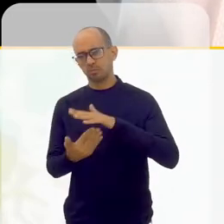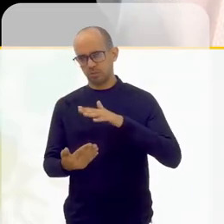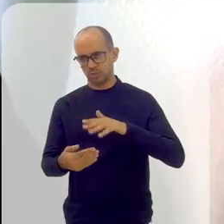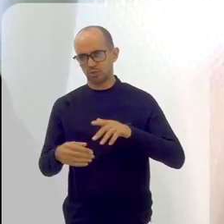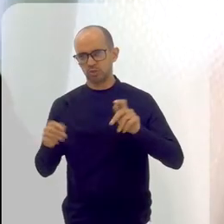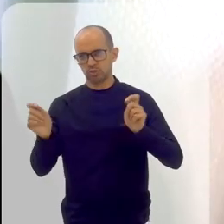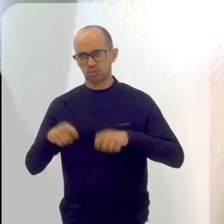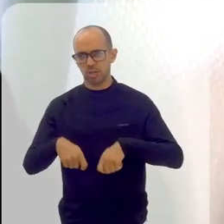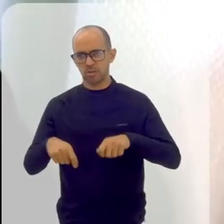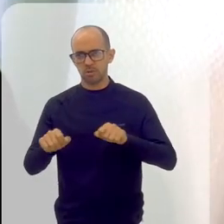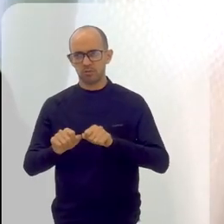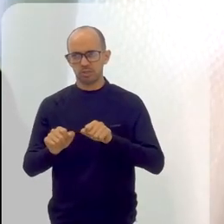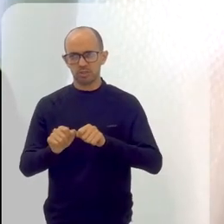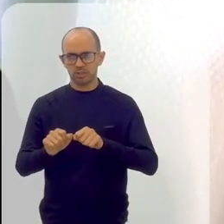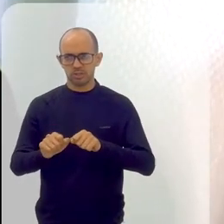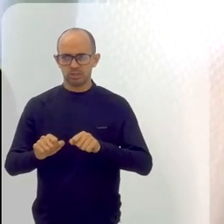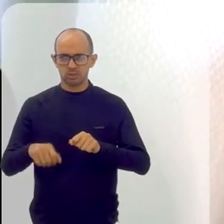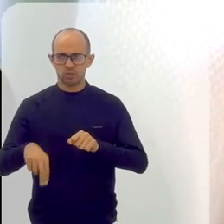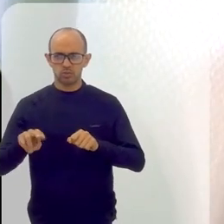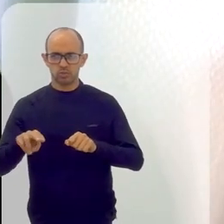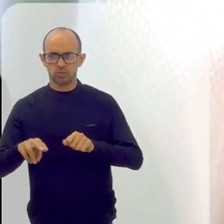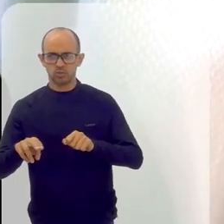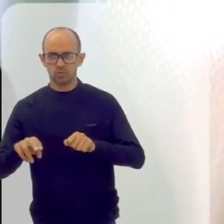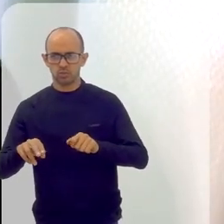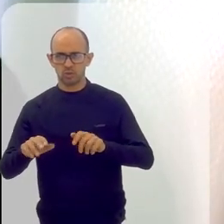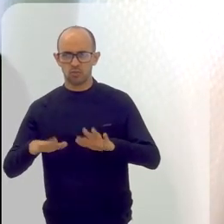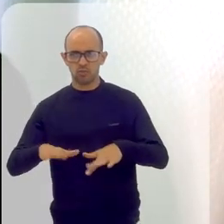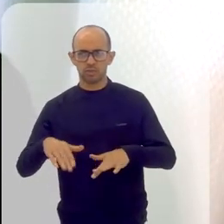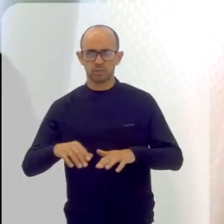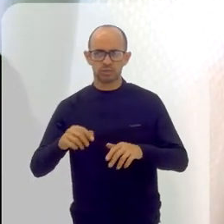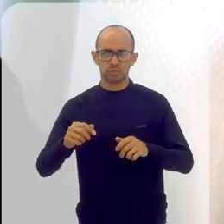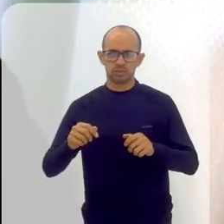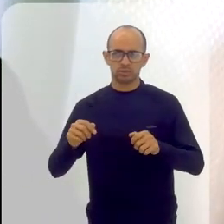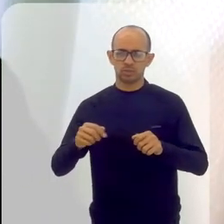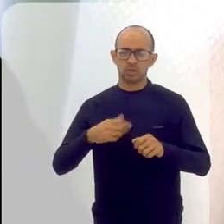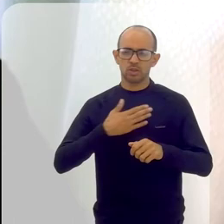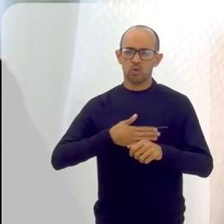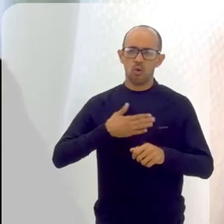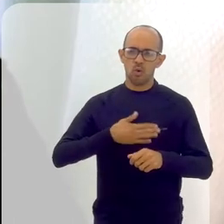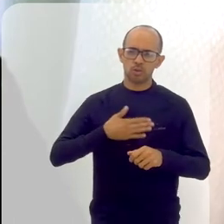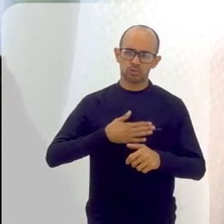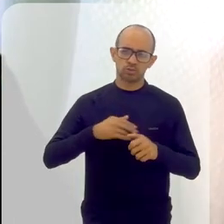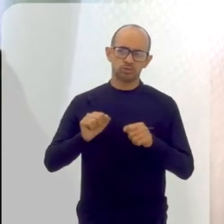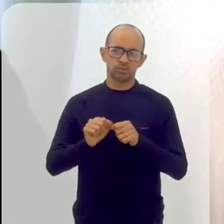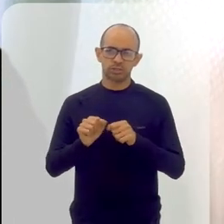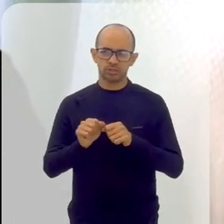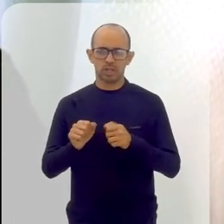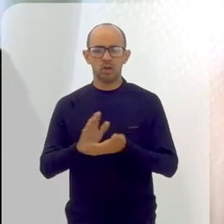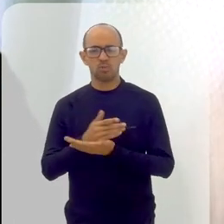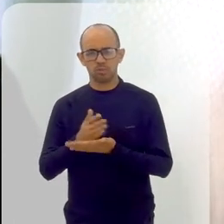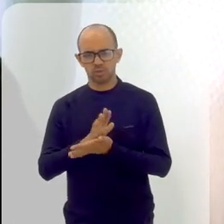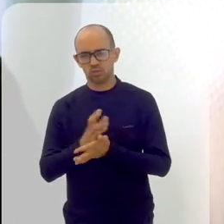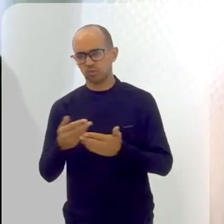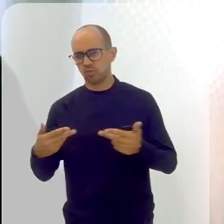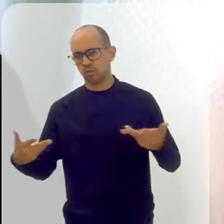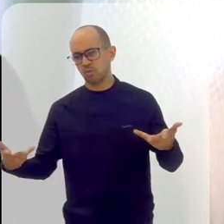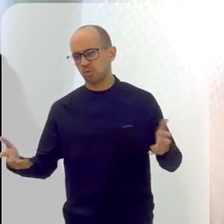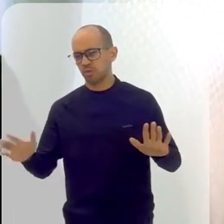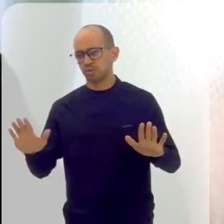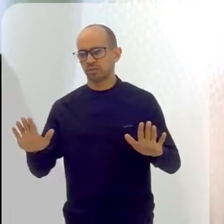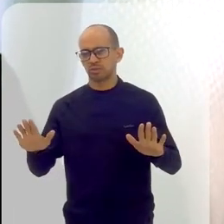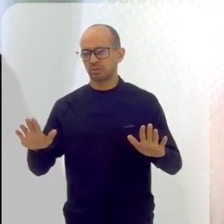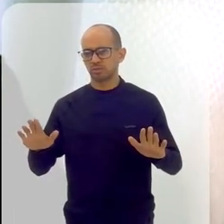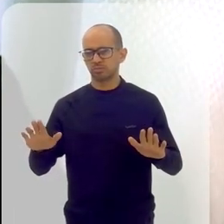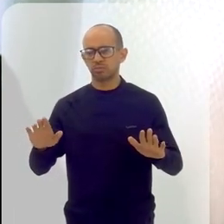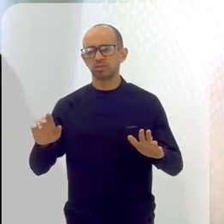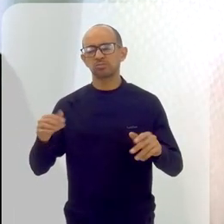lugar para eu não me usarei tanto e aí amanhã eu não consigo fazer o que eu gosto de fazer e continuar fazendo isso que eu acho importante fazer. Entender também